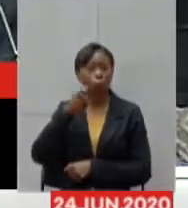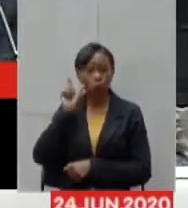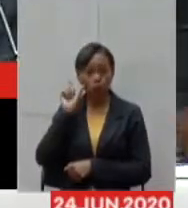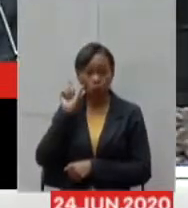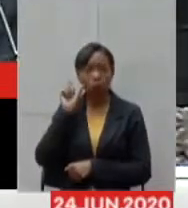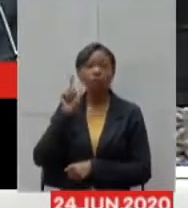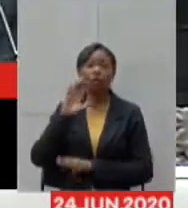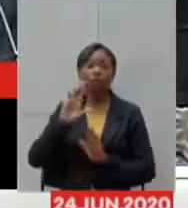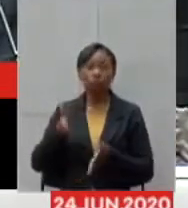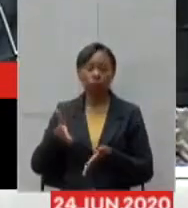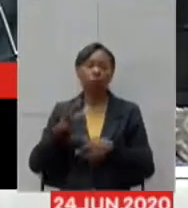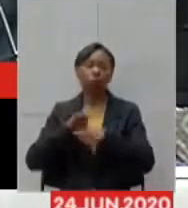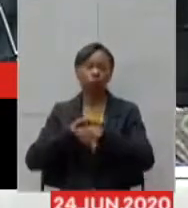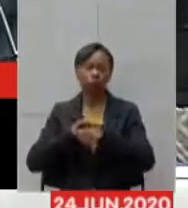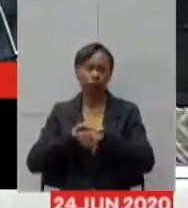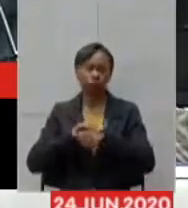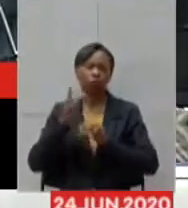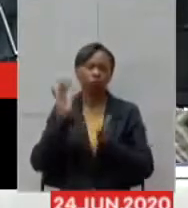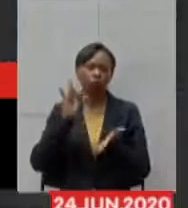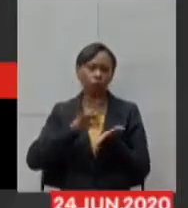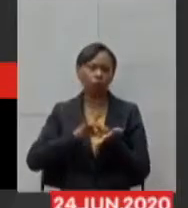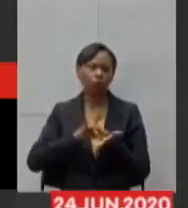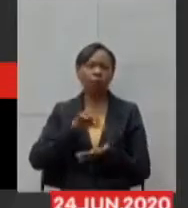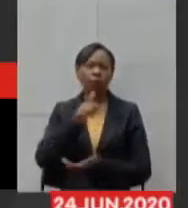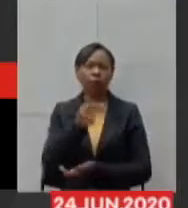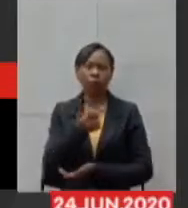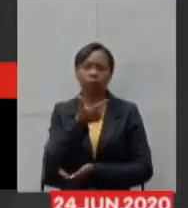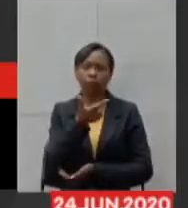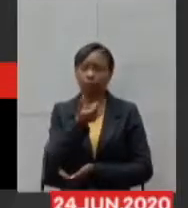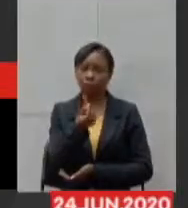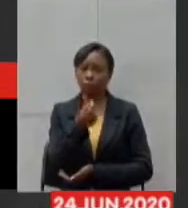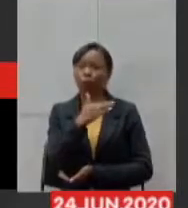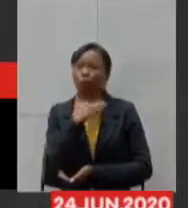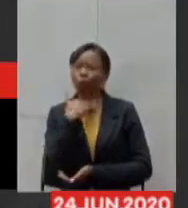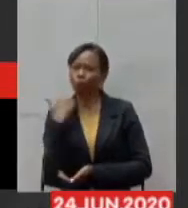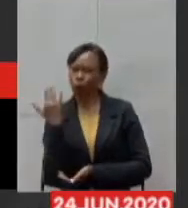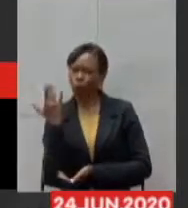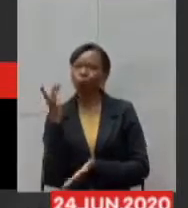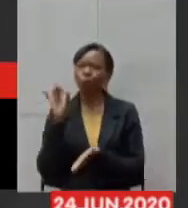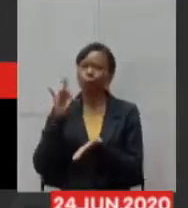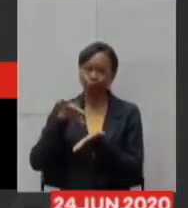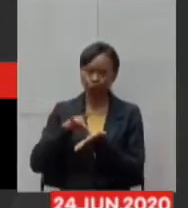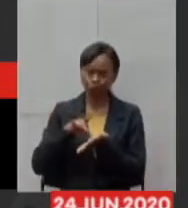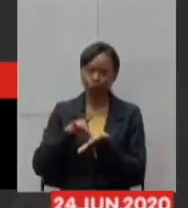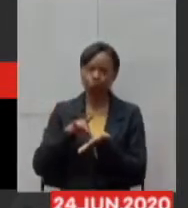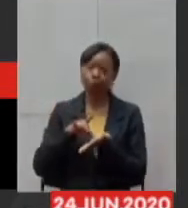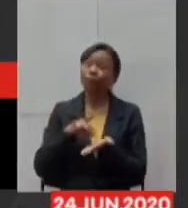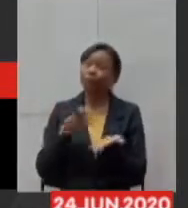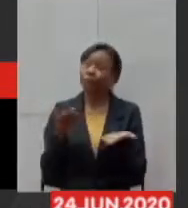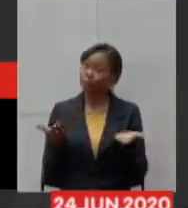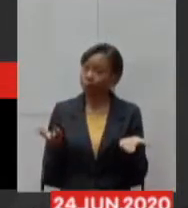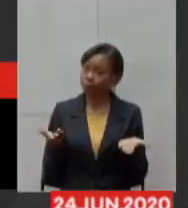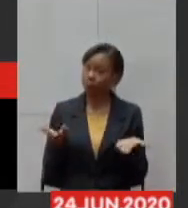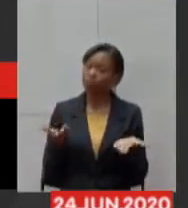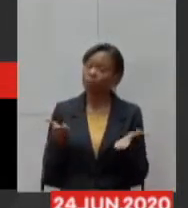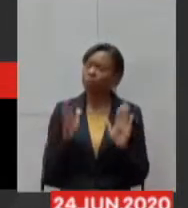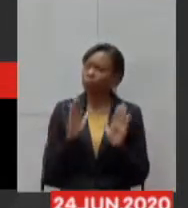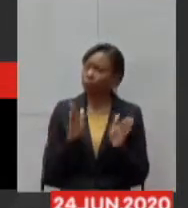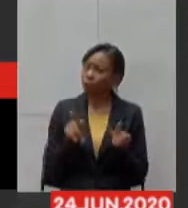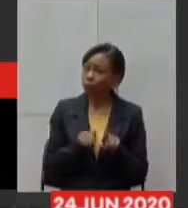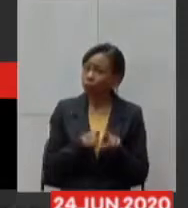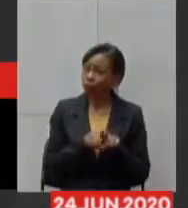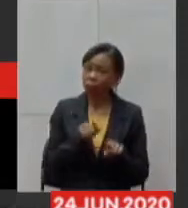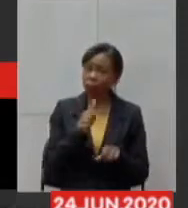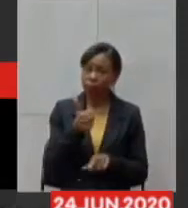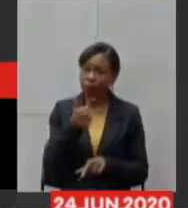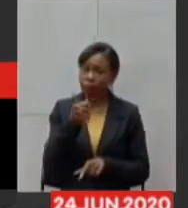óbitos confirmados. É importante ver que nós já estamos com um número de casos recuperados de 17